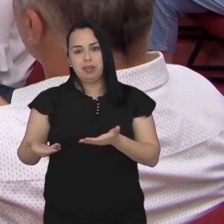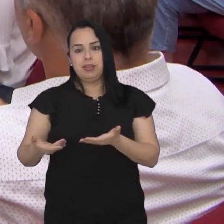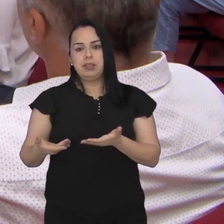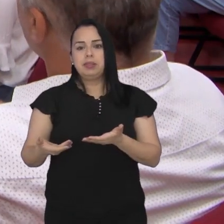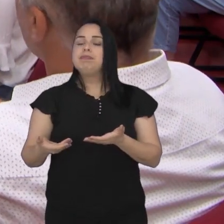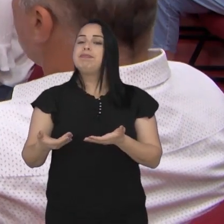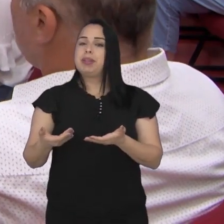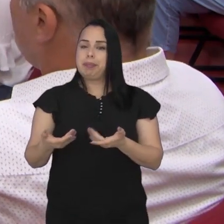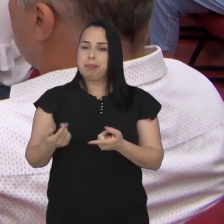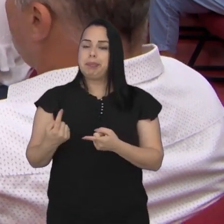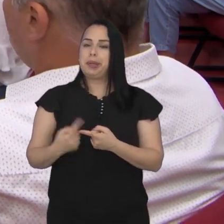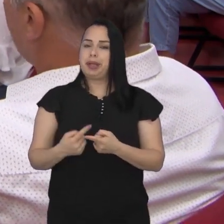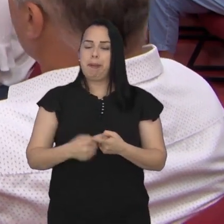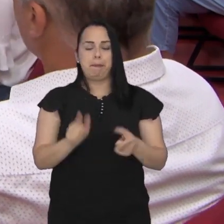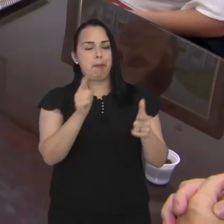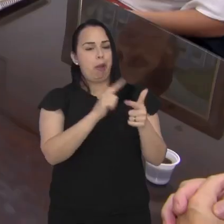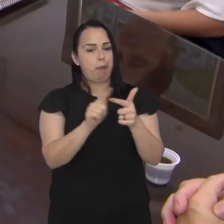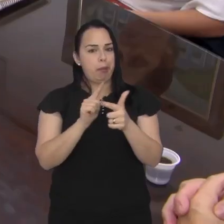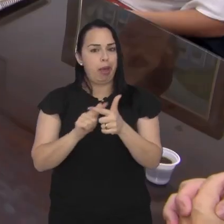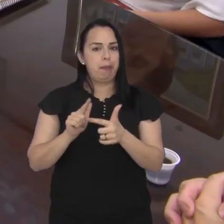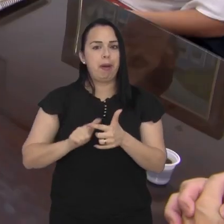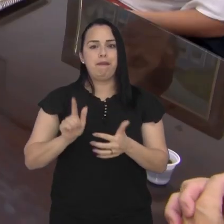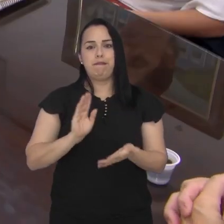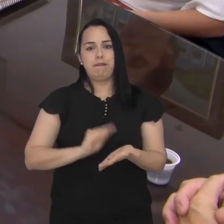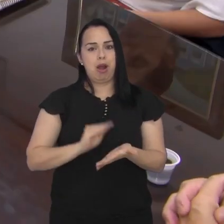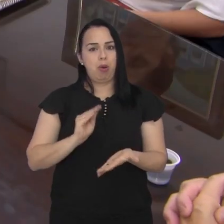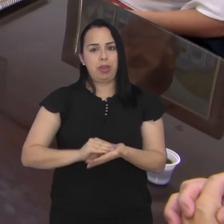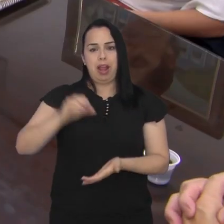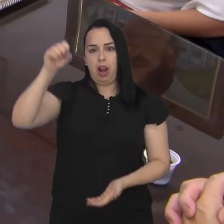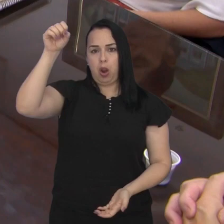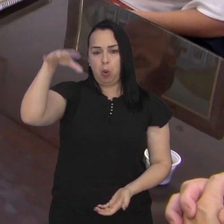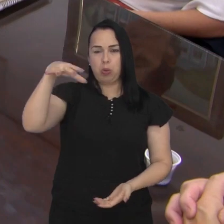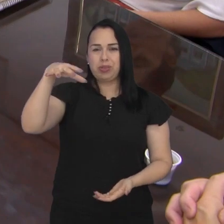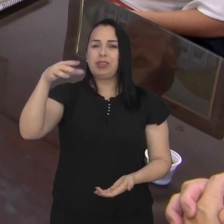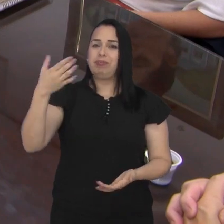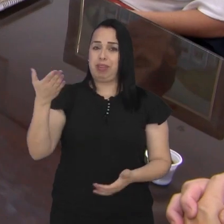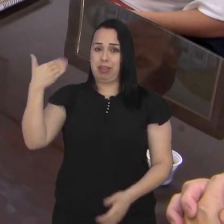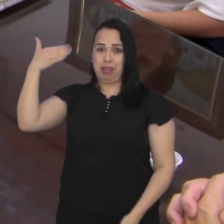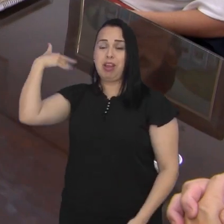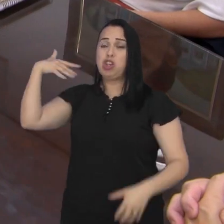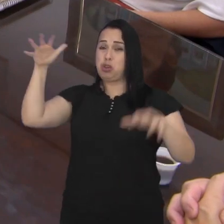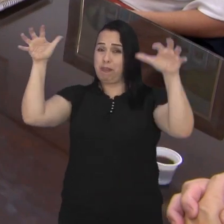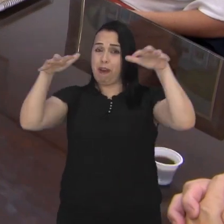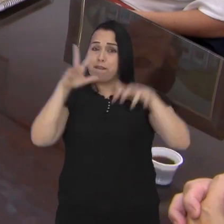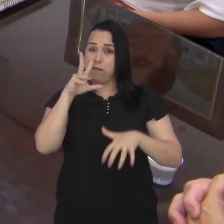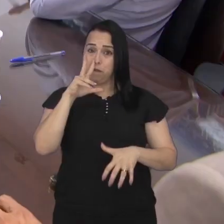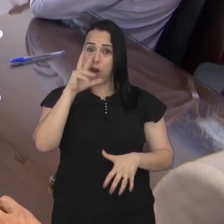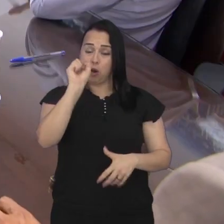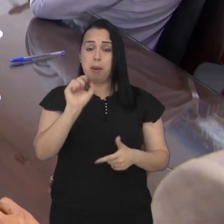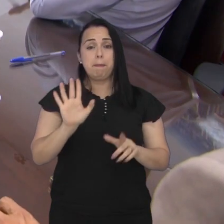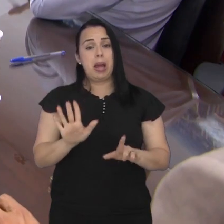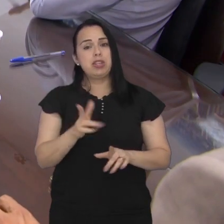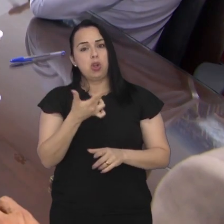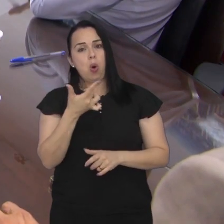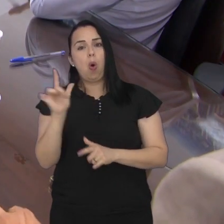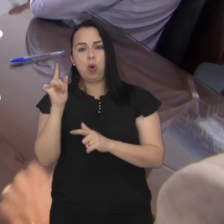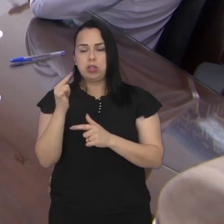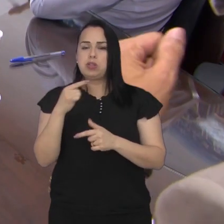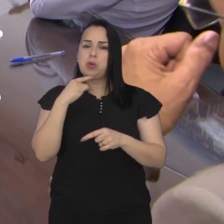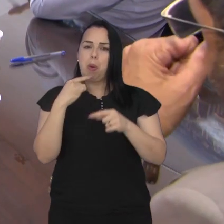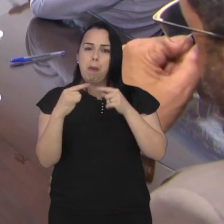motivações do encontro foram os problemas de energia em decorrência das chuvas recentes, mas outros